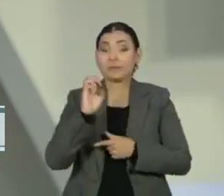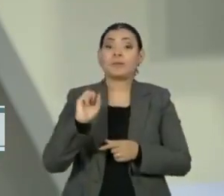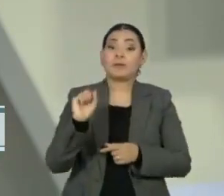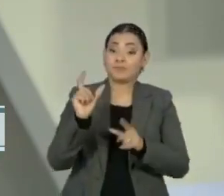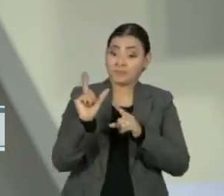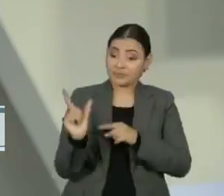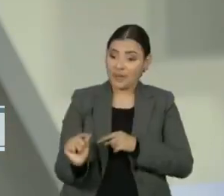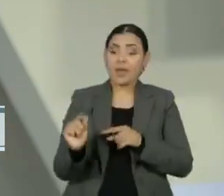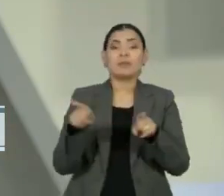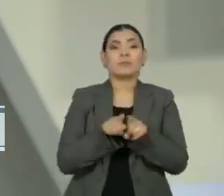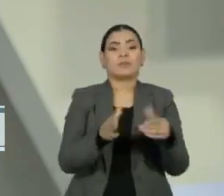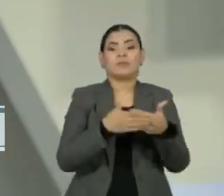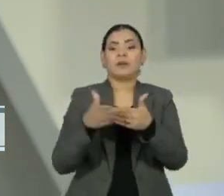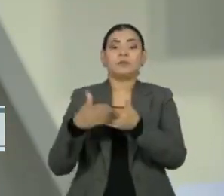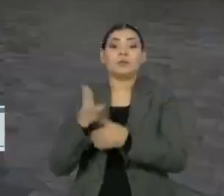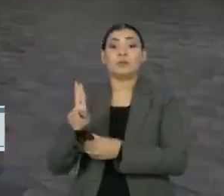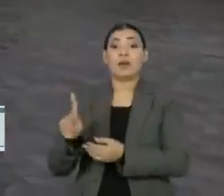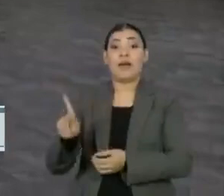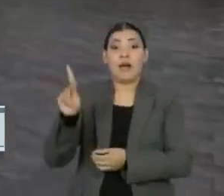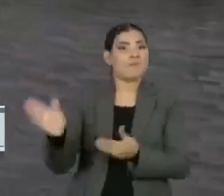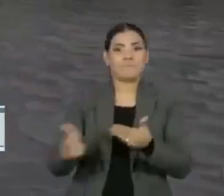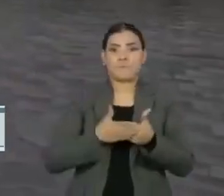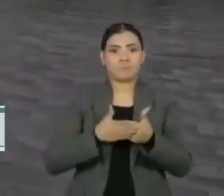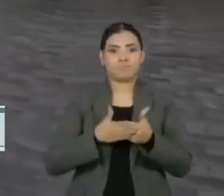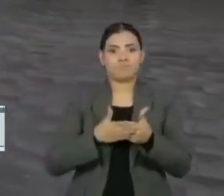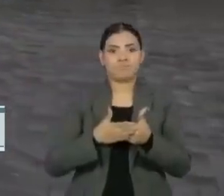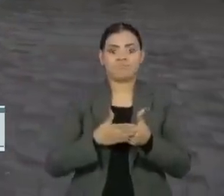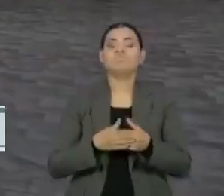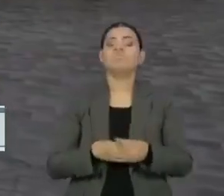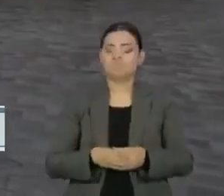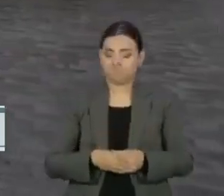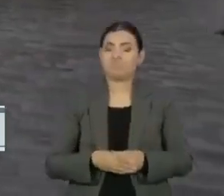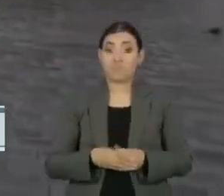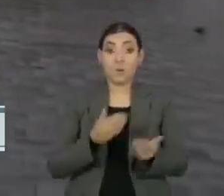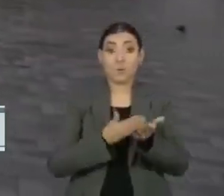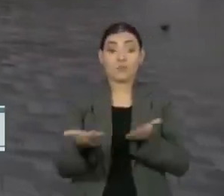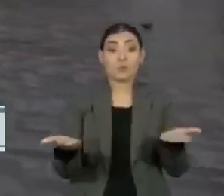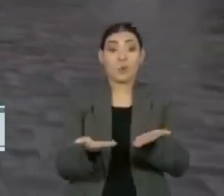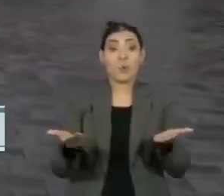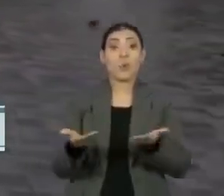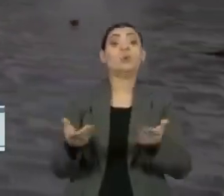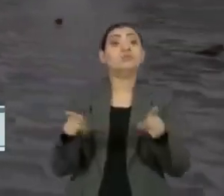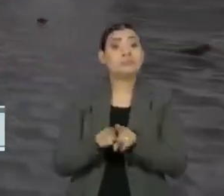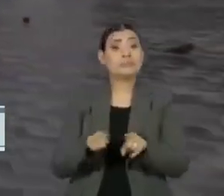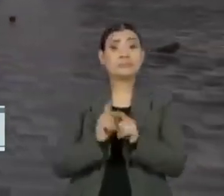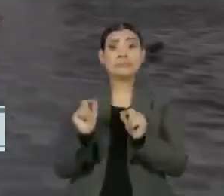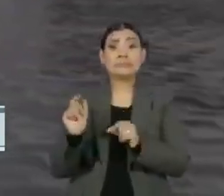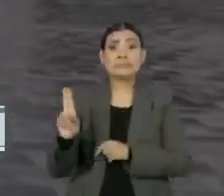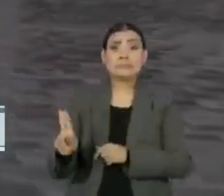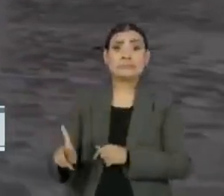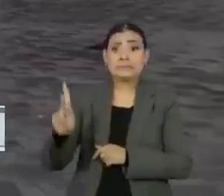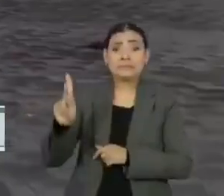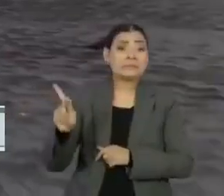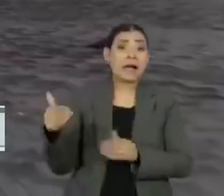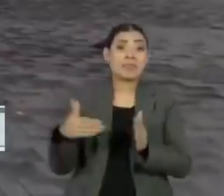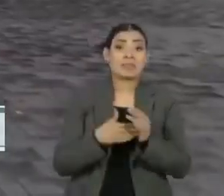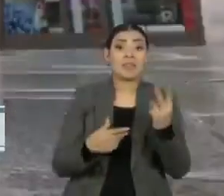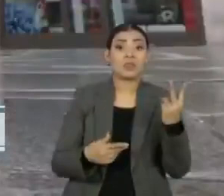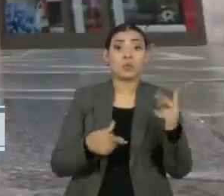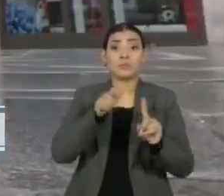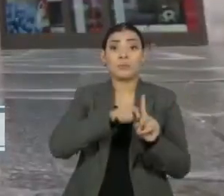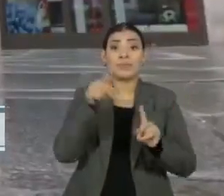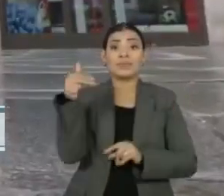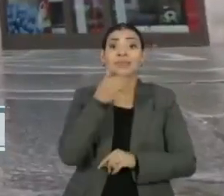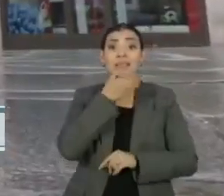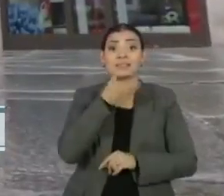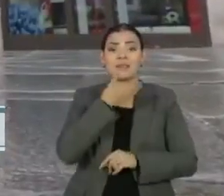Itália e o fechamento do Reino Unido. Começou hoje na Inglaterra um lockdown que deve ir pelo menos até o dia 2 de dezembro,